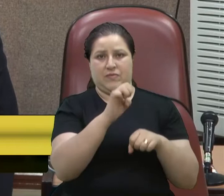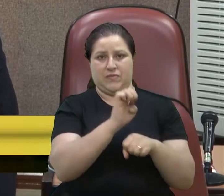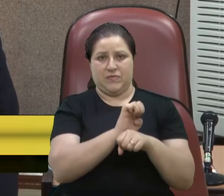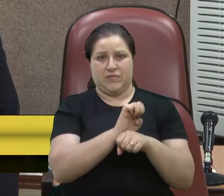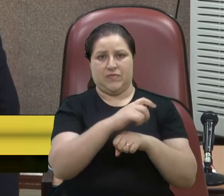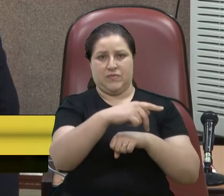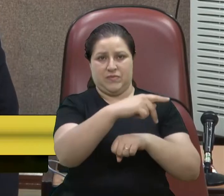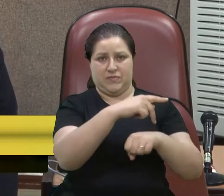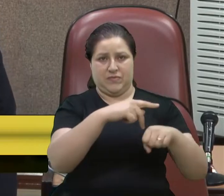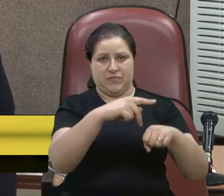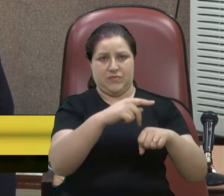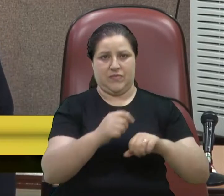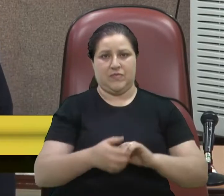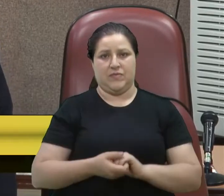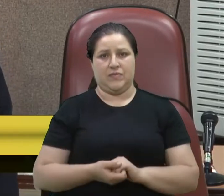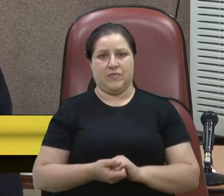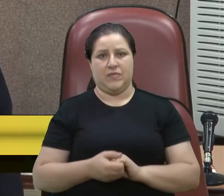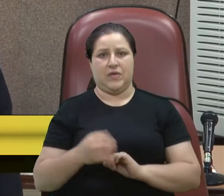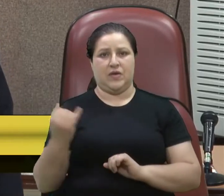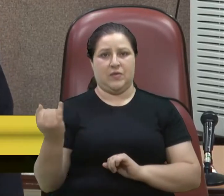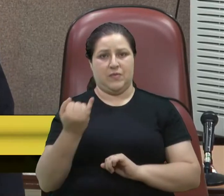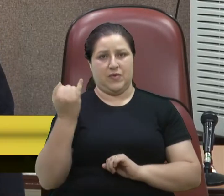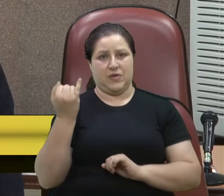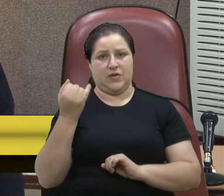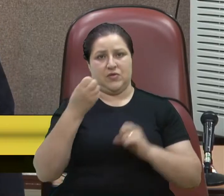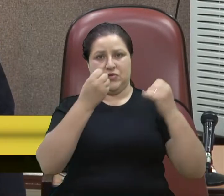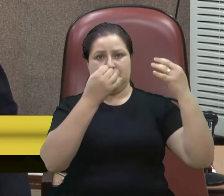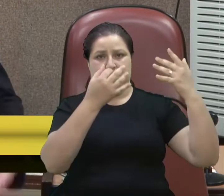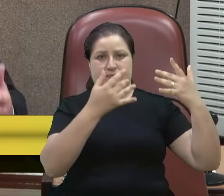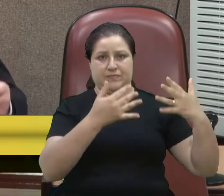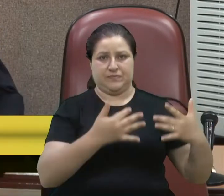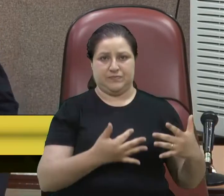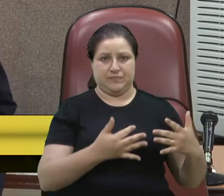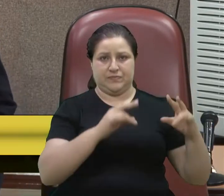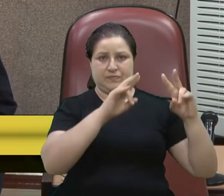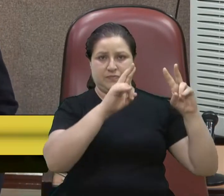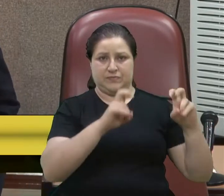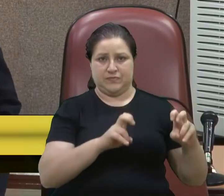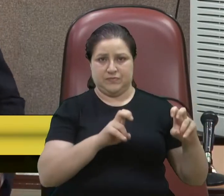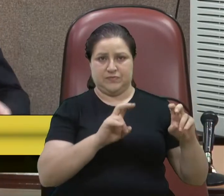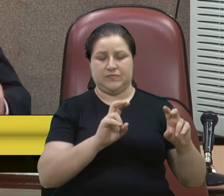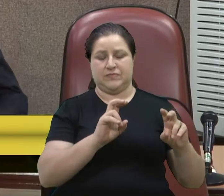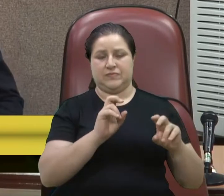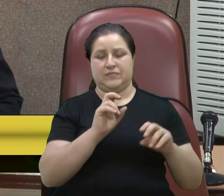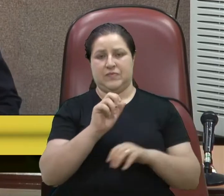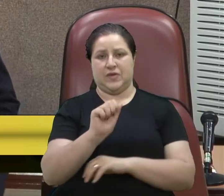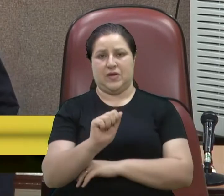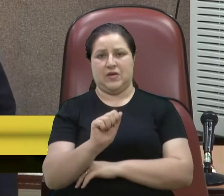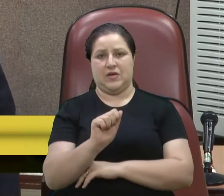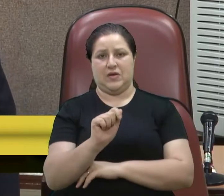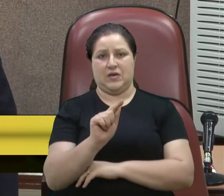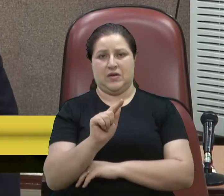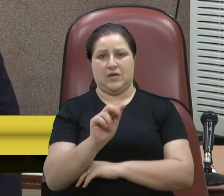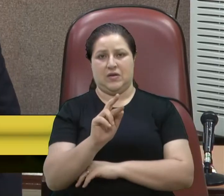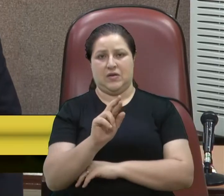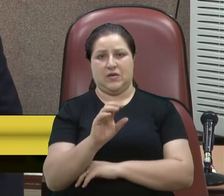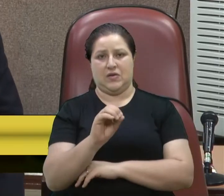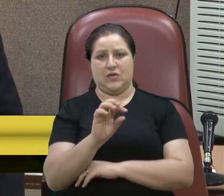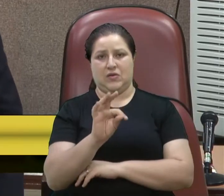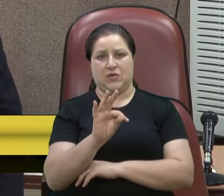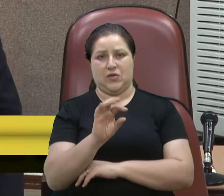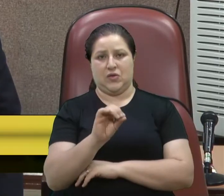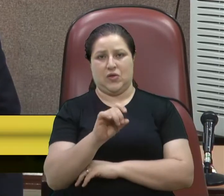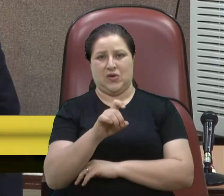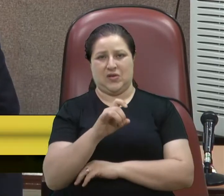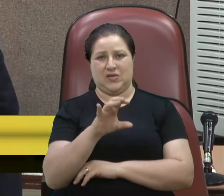nosso país. Importante abordagem em relação aos agrotóxicos, como o vereador José D'Ambrosio